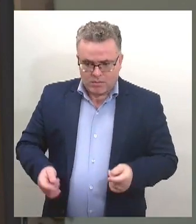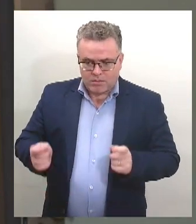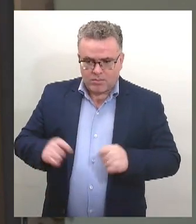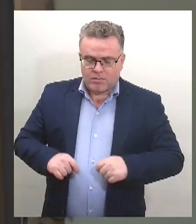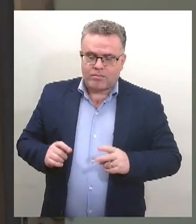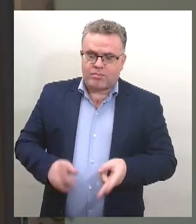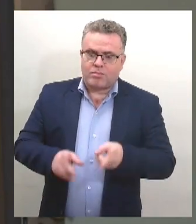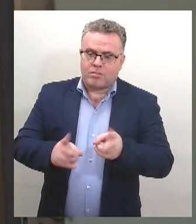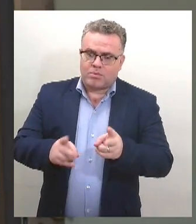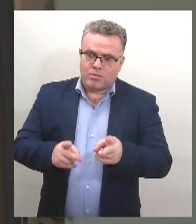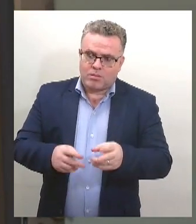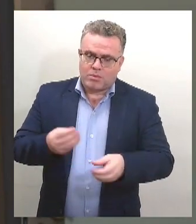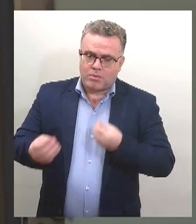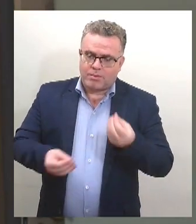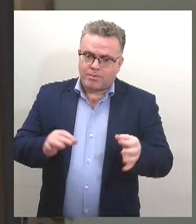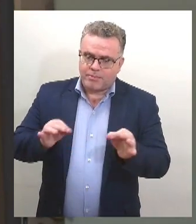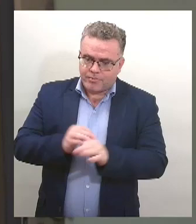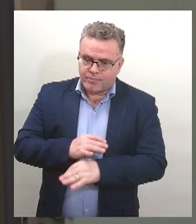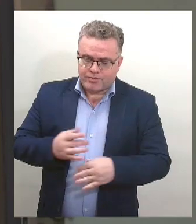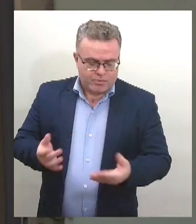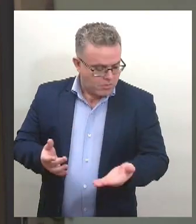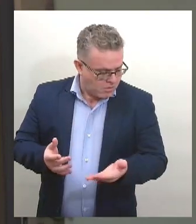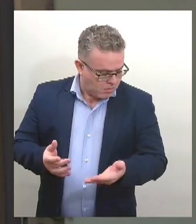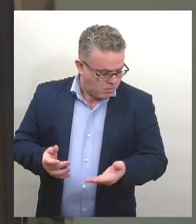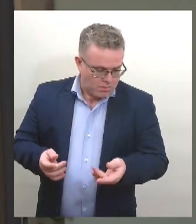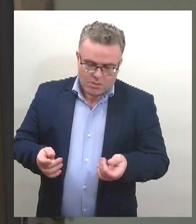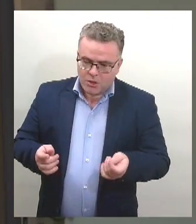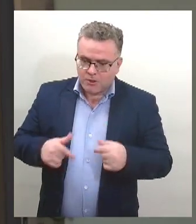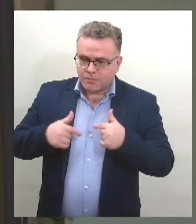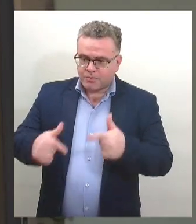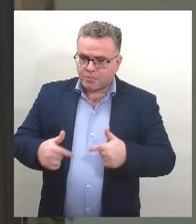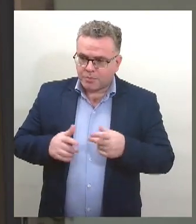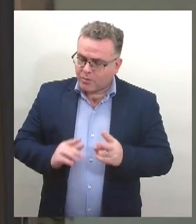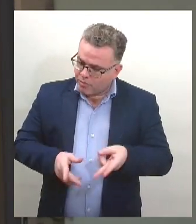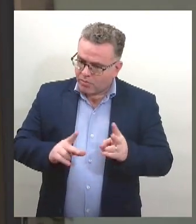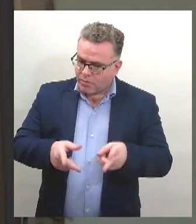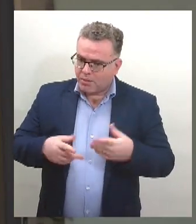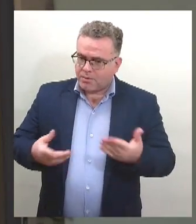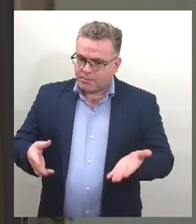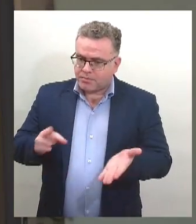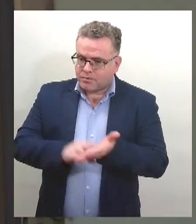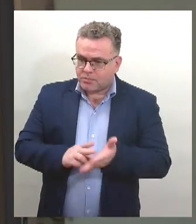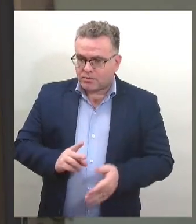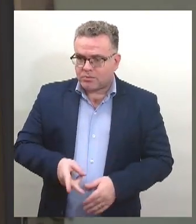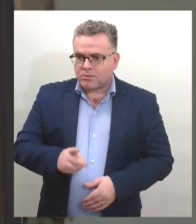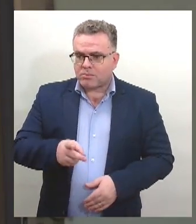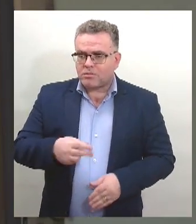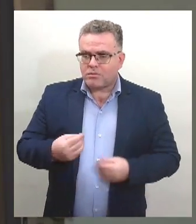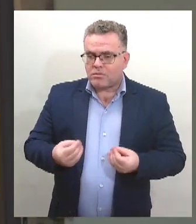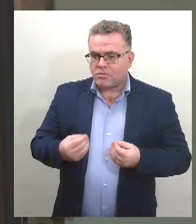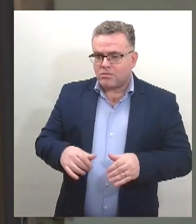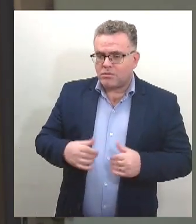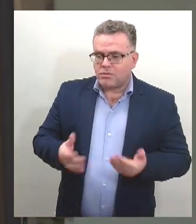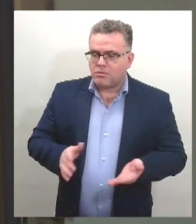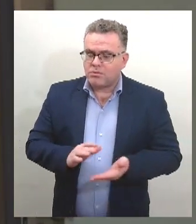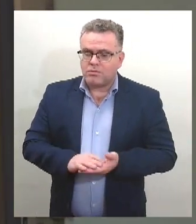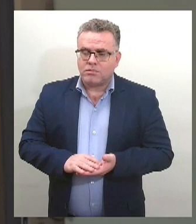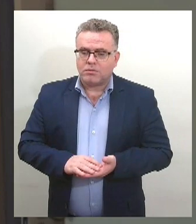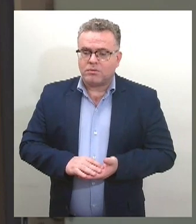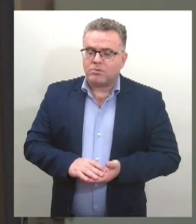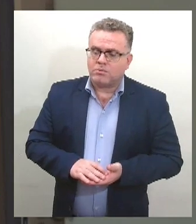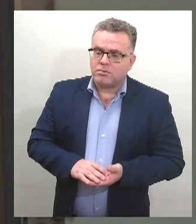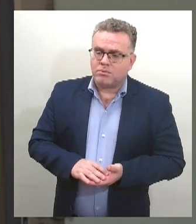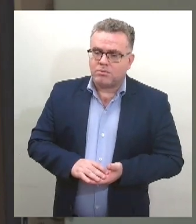ali combatendo o racismo, isso vai estimular outros também, sejam professores, sejam empresários, seja o que for,